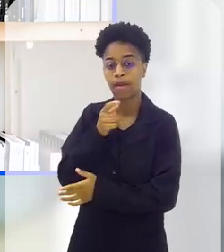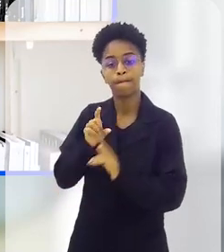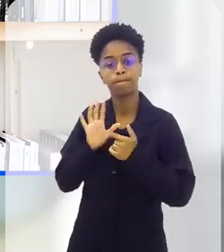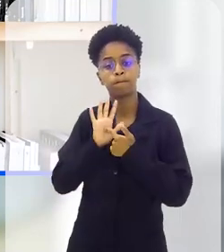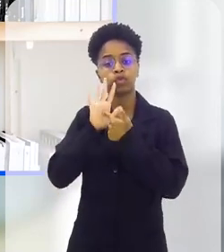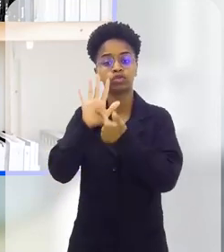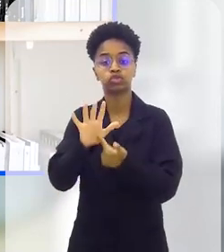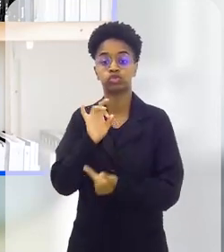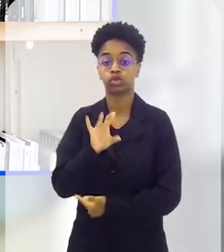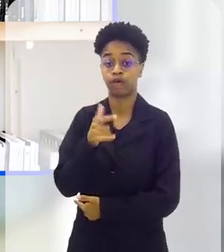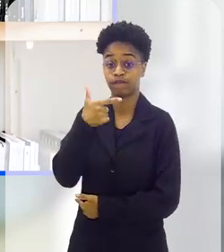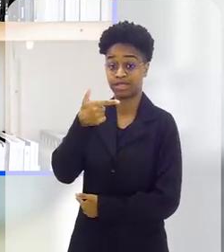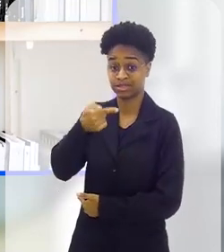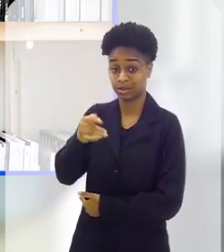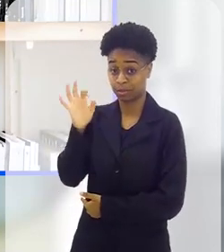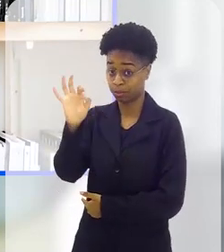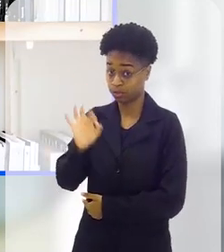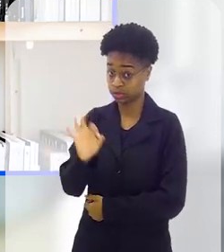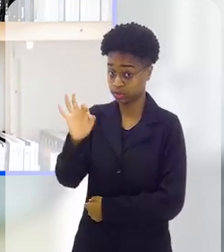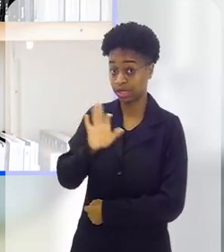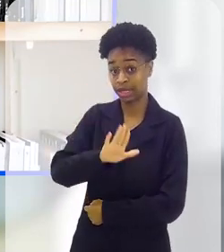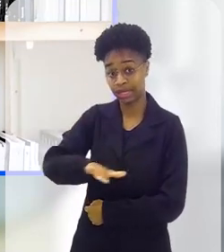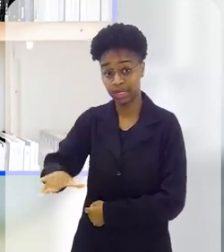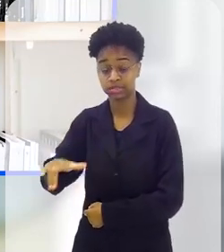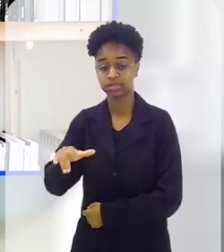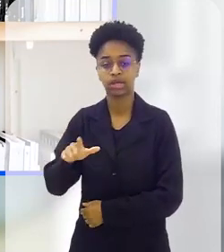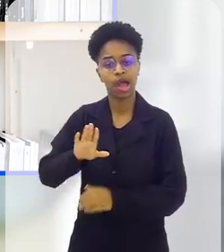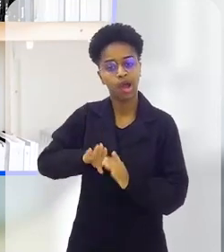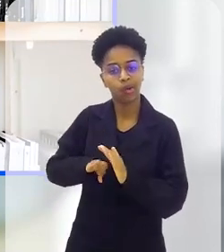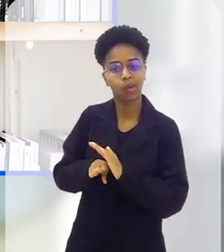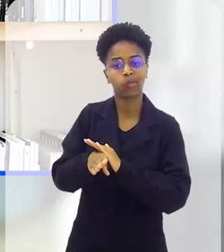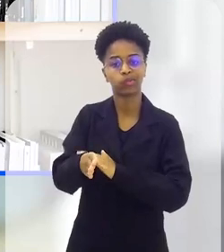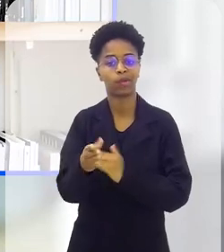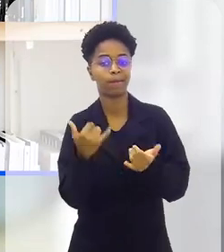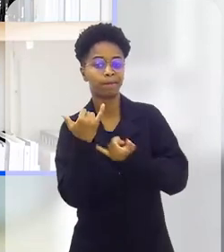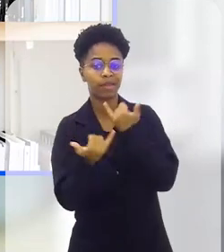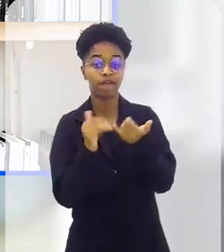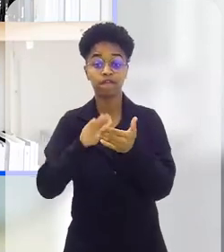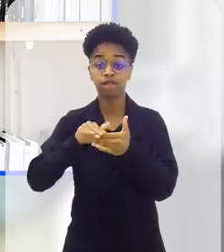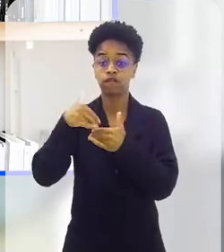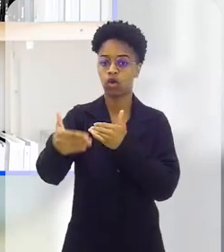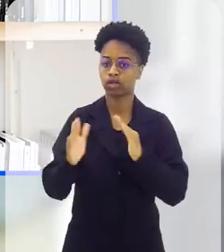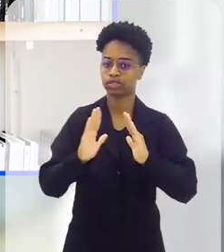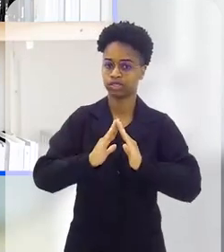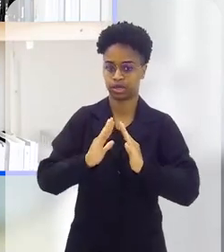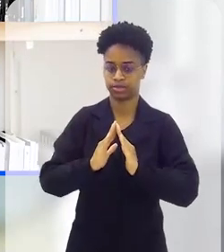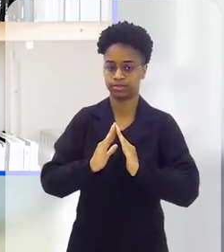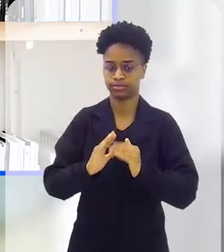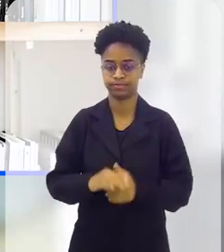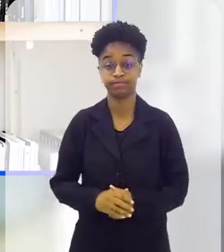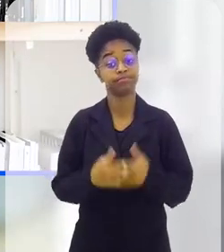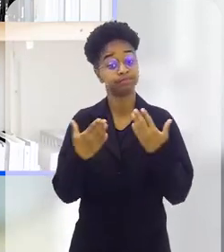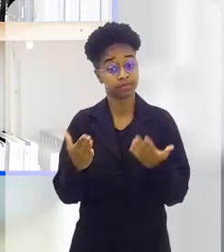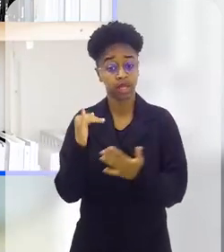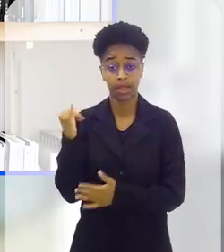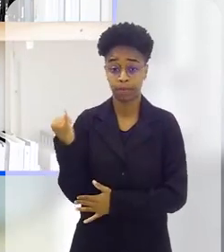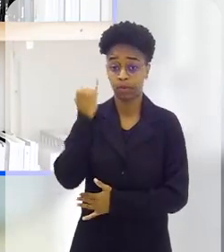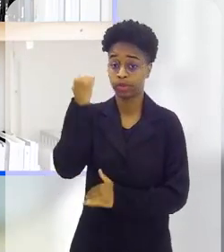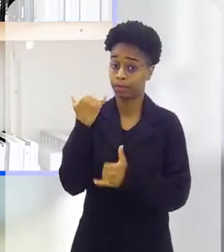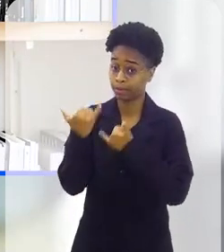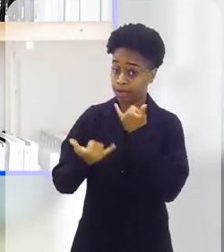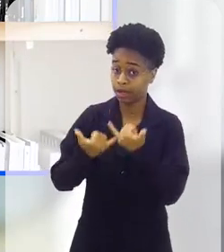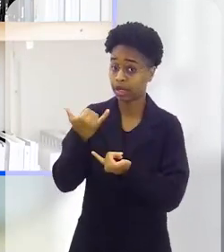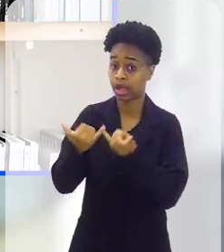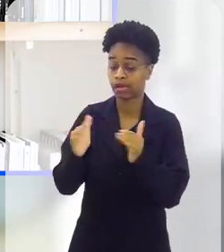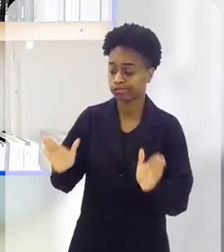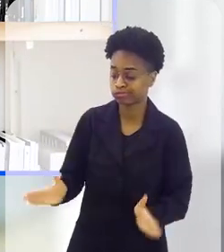apenas 27% do público infantil tem o costume de se divertir fora de casa, ao ar livre. A importância do